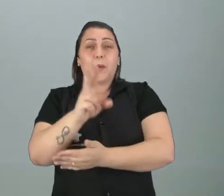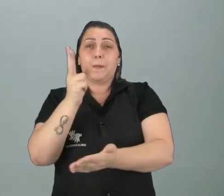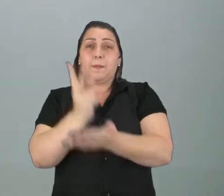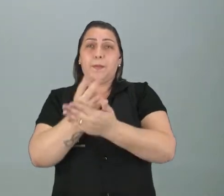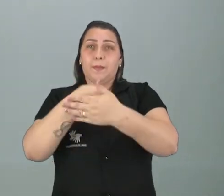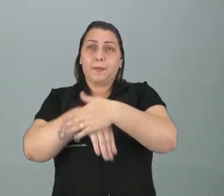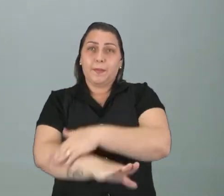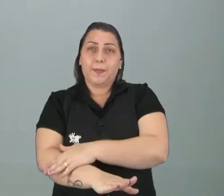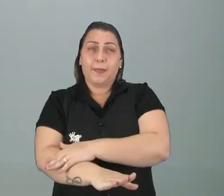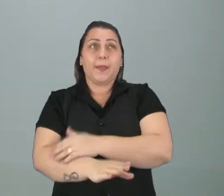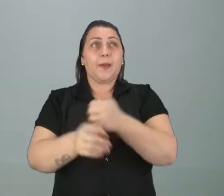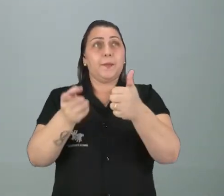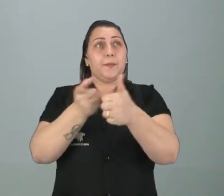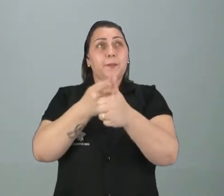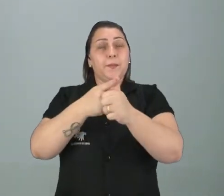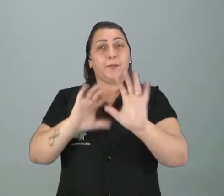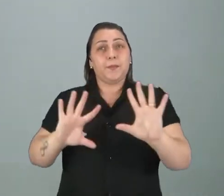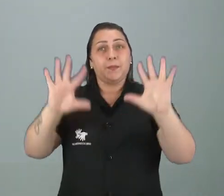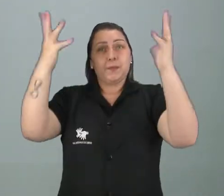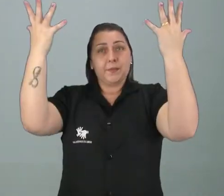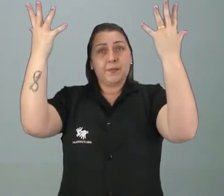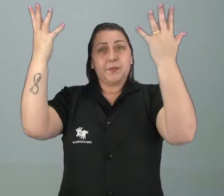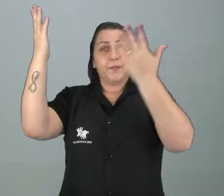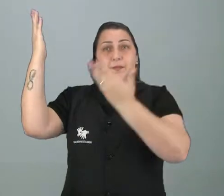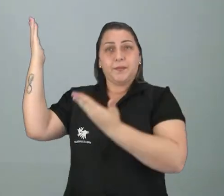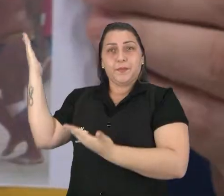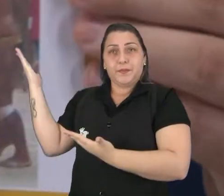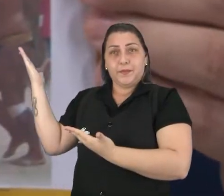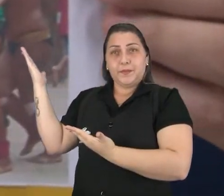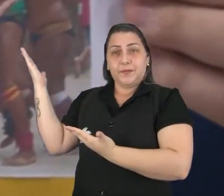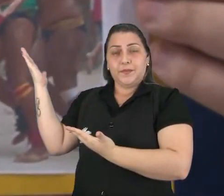essa primeira festa aqui, ó, observe aqui comigo.